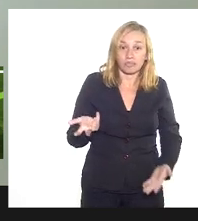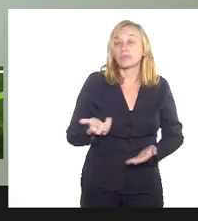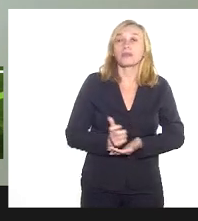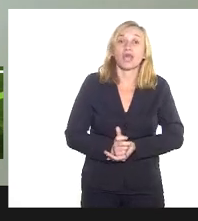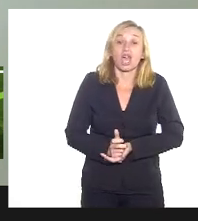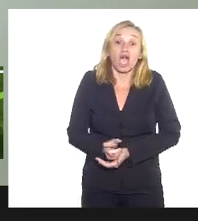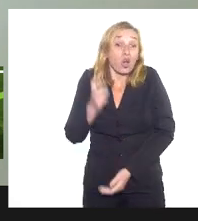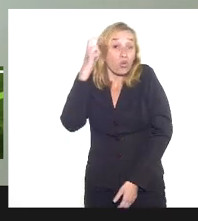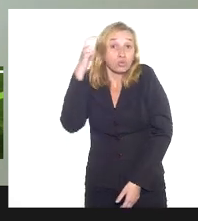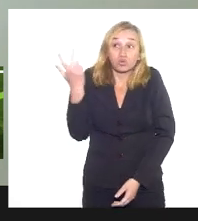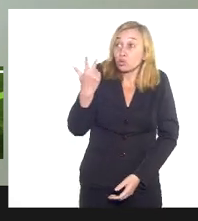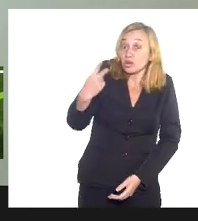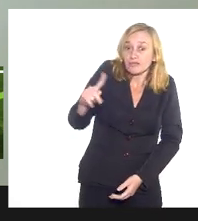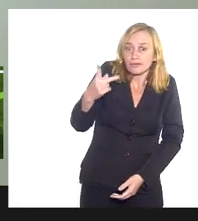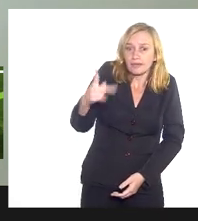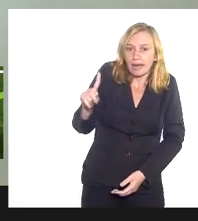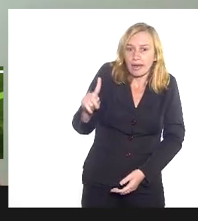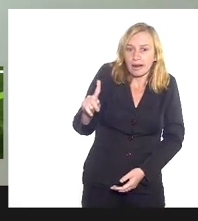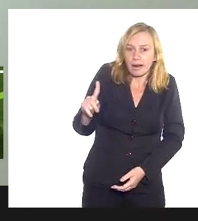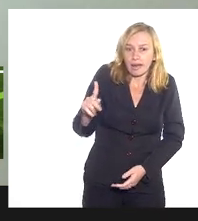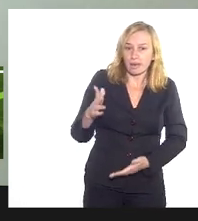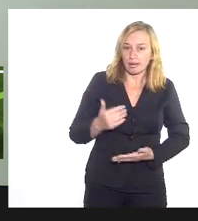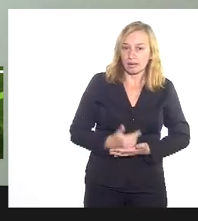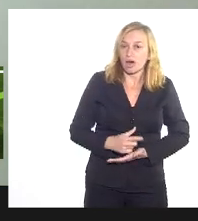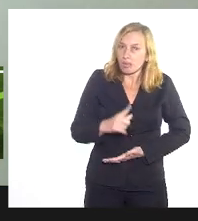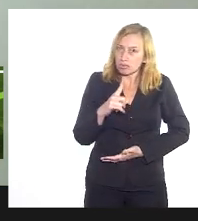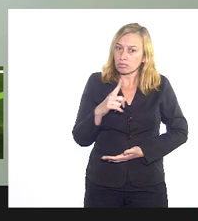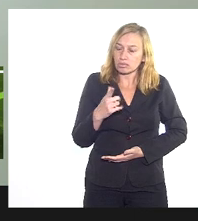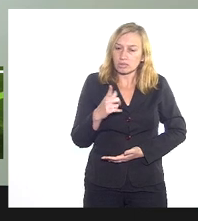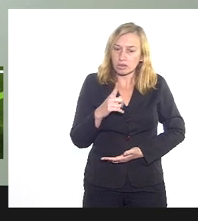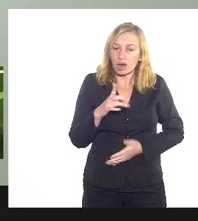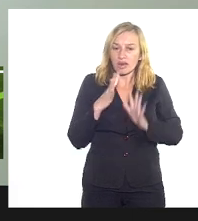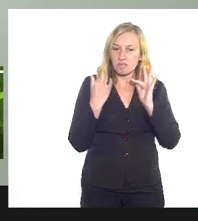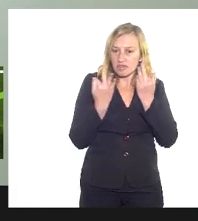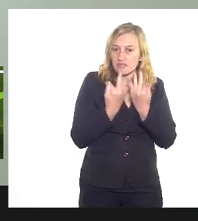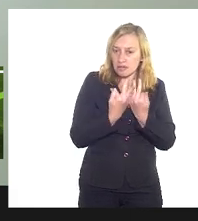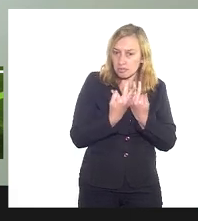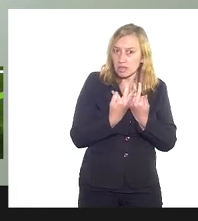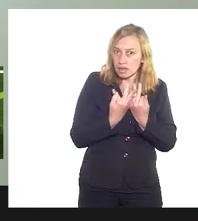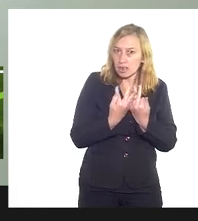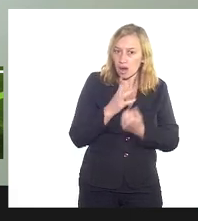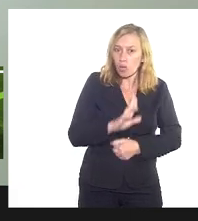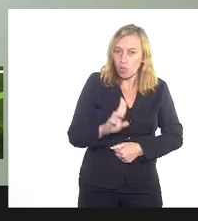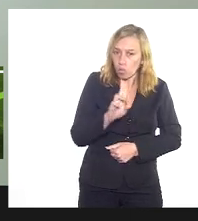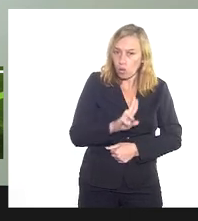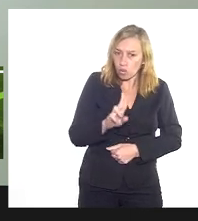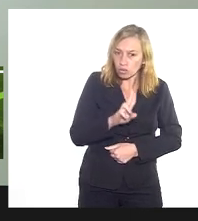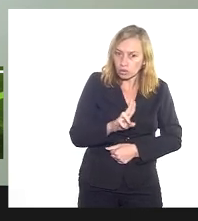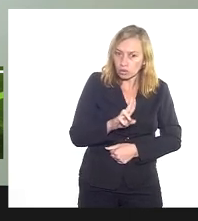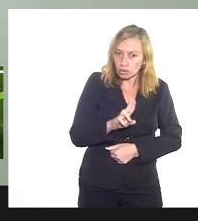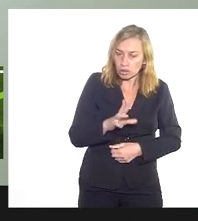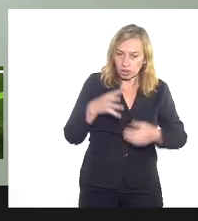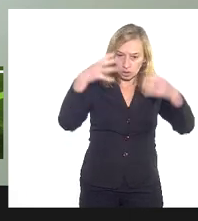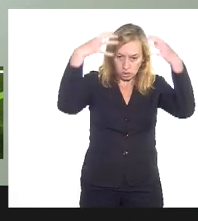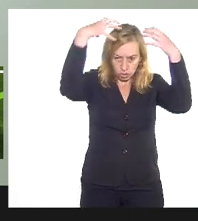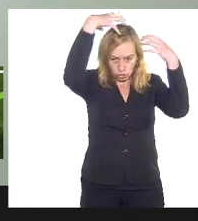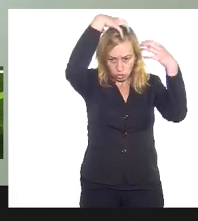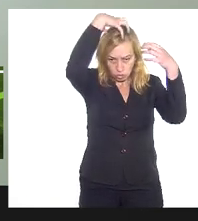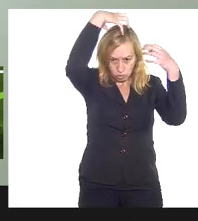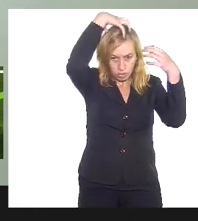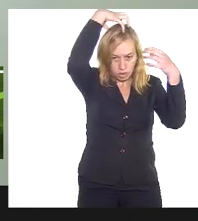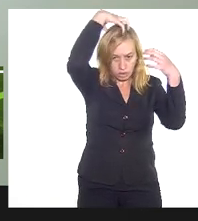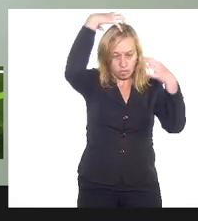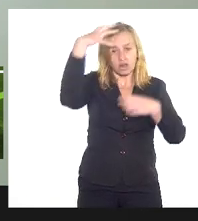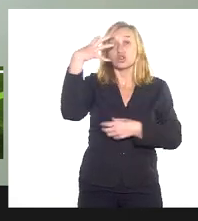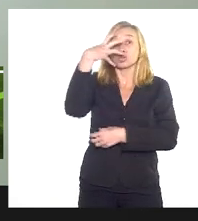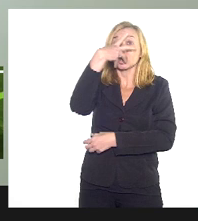tias e eu ainda tenho um carinho especial pelos turbantes que eu acho lindo